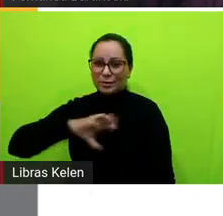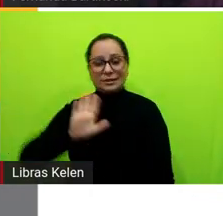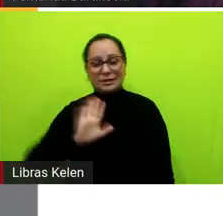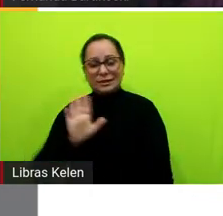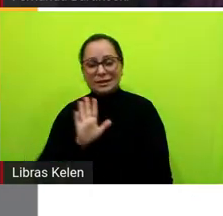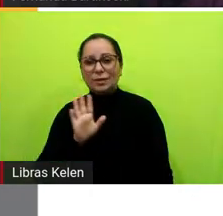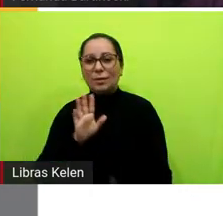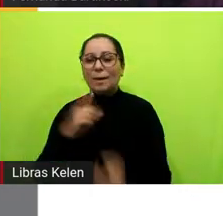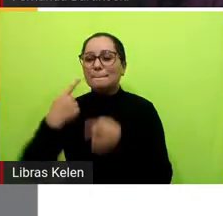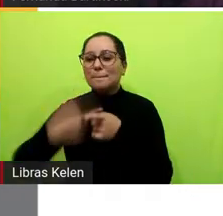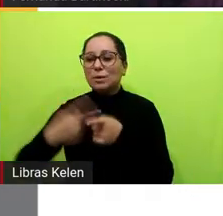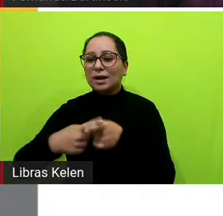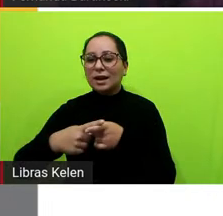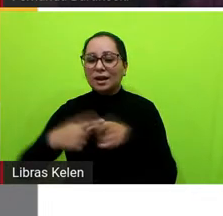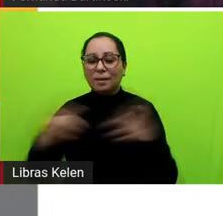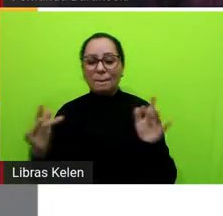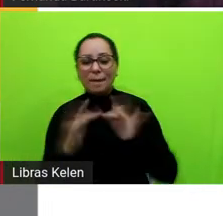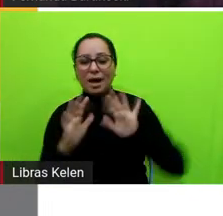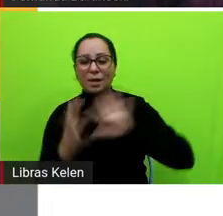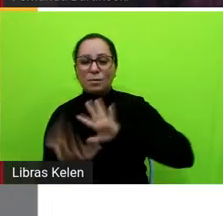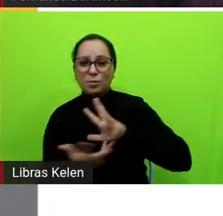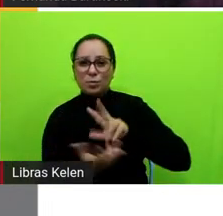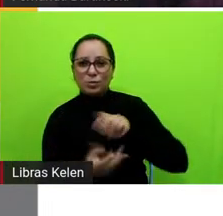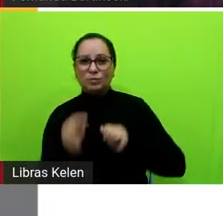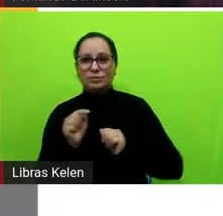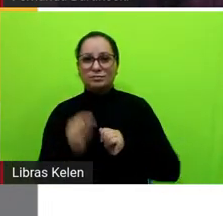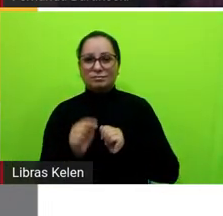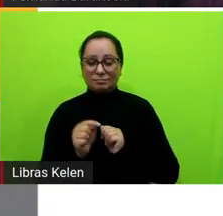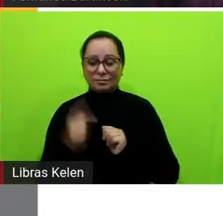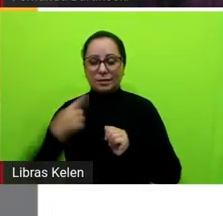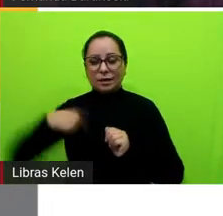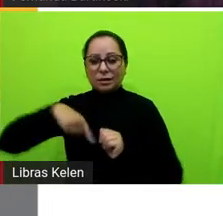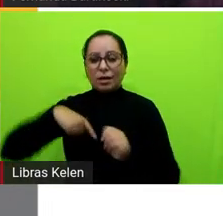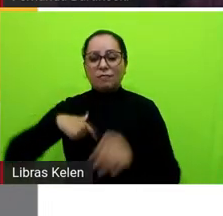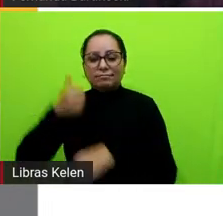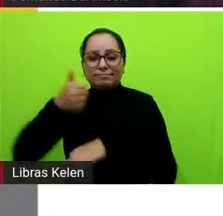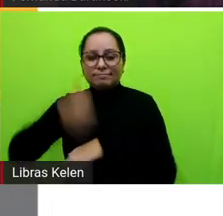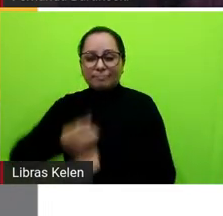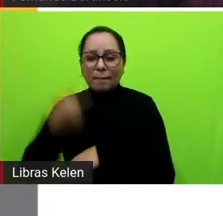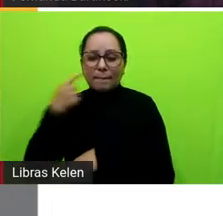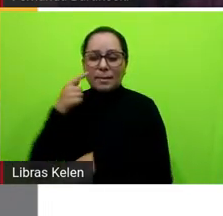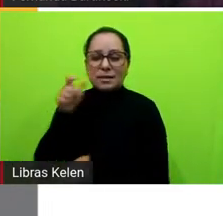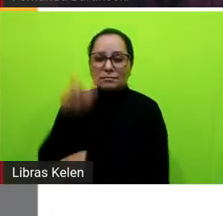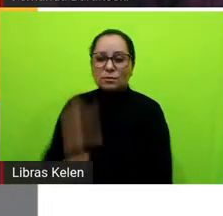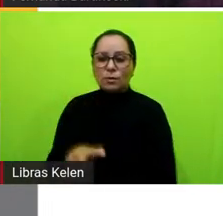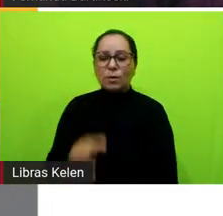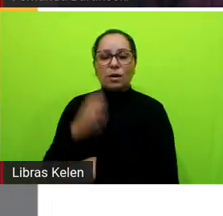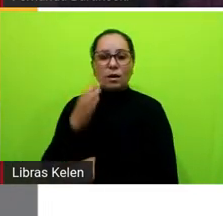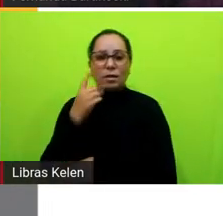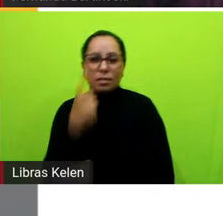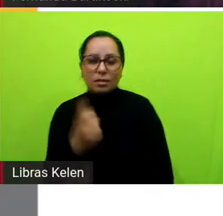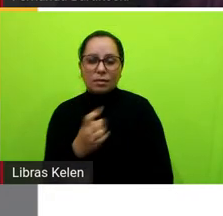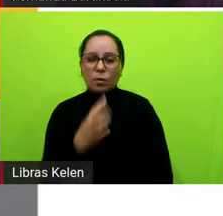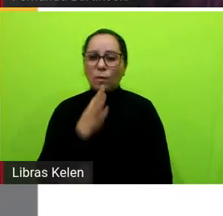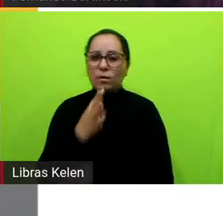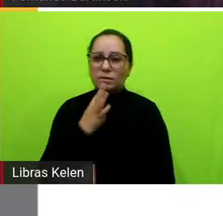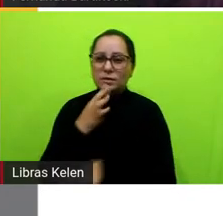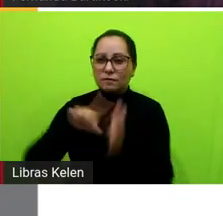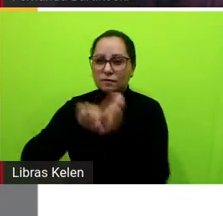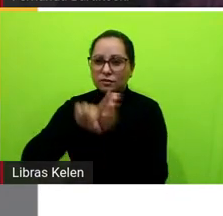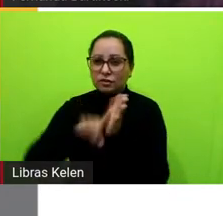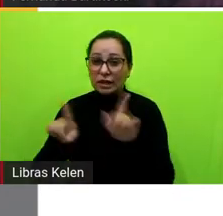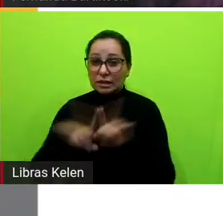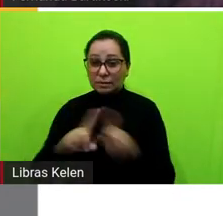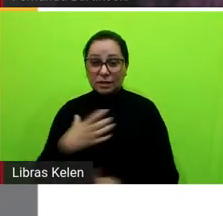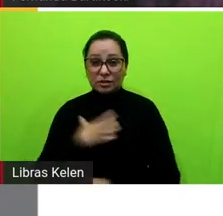o mundo, né? E a gente se colocar nesse papel de conhecer, de investigar, é também uma forma da gente